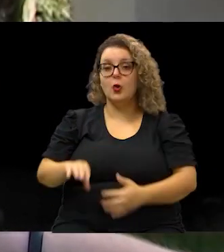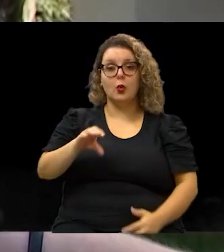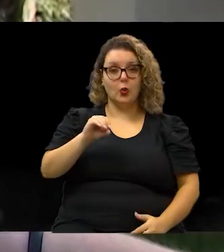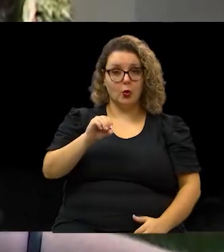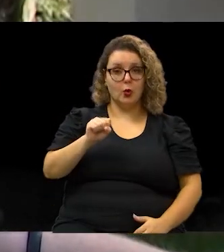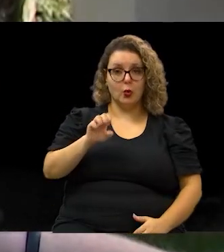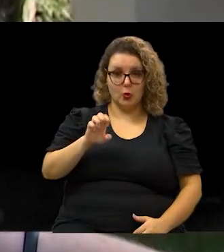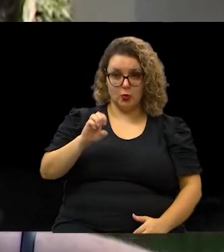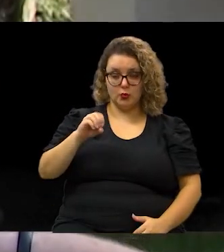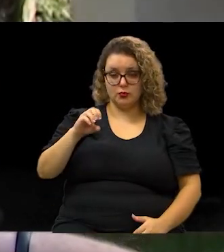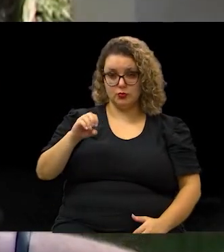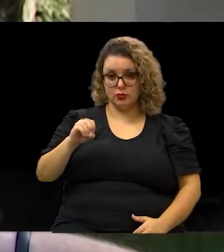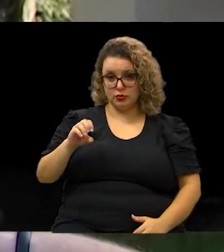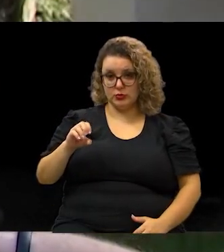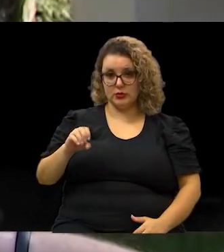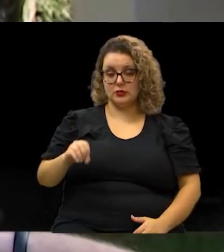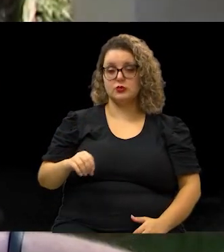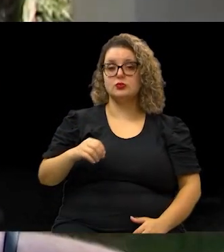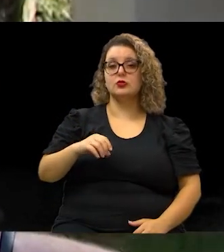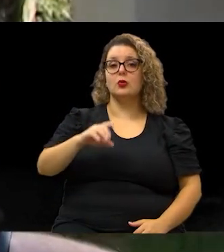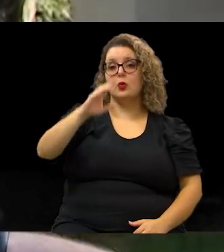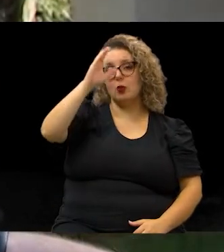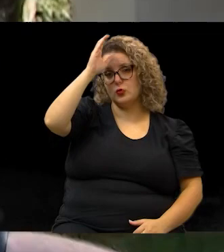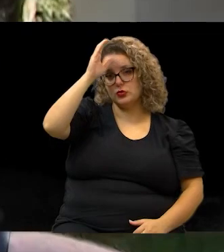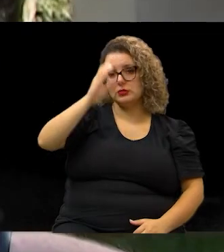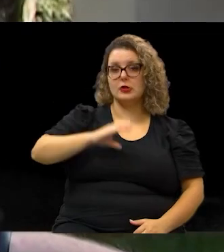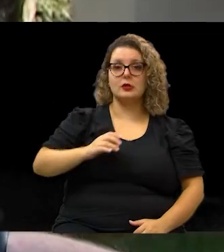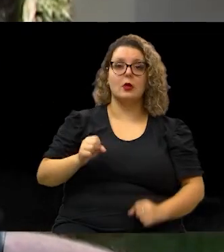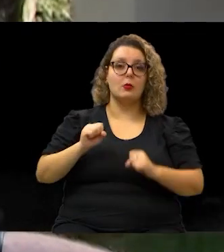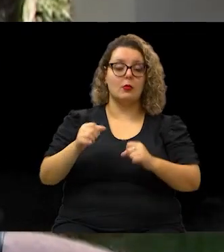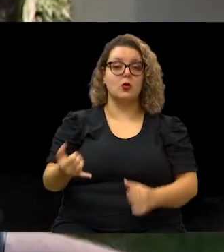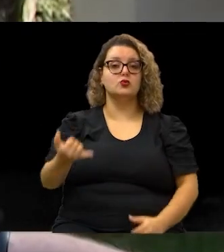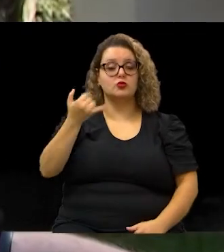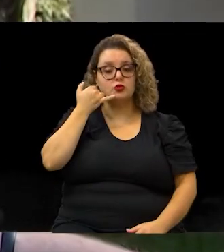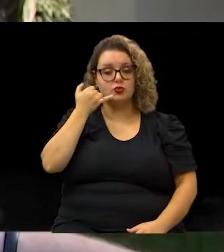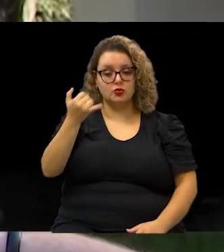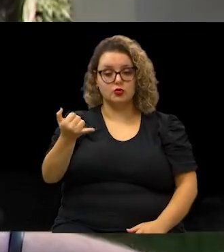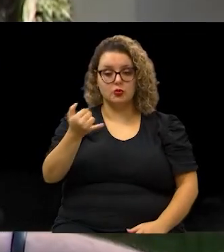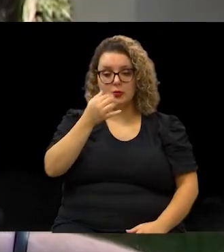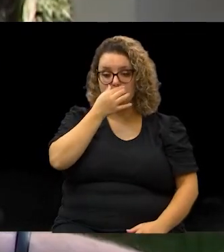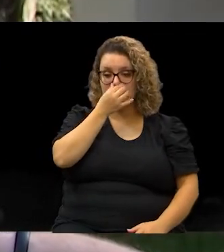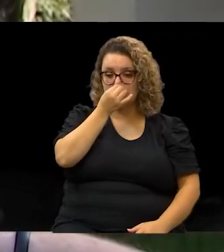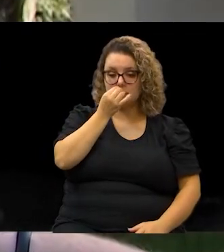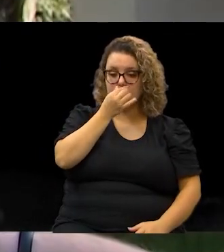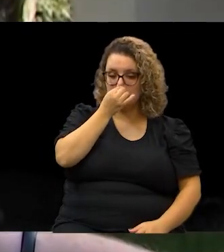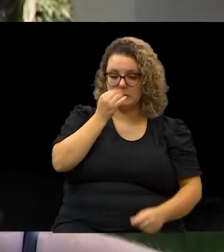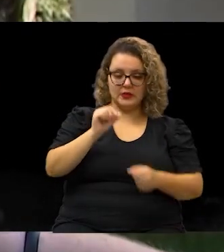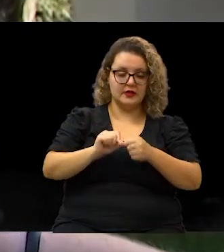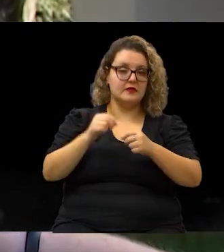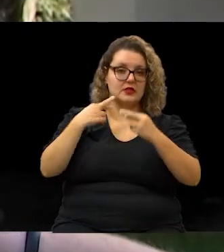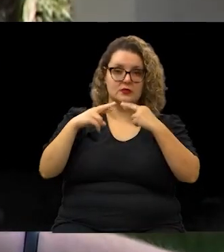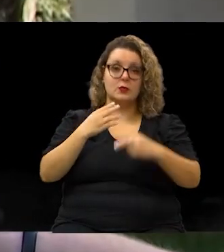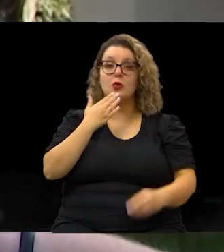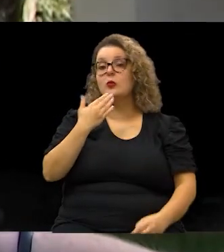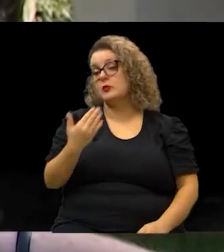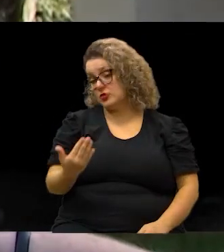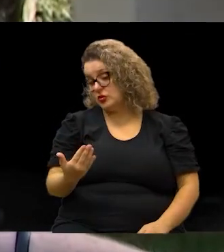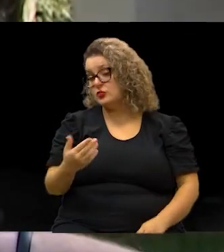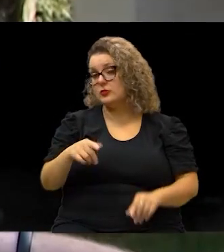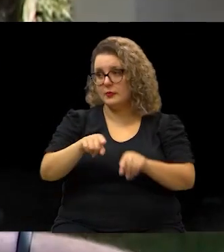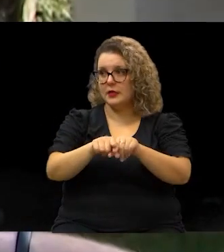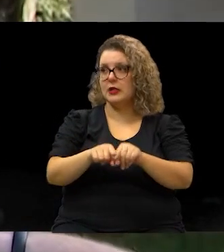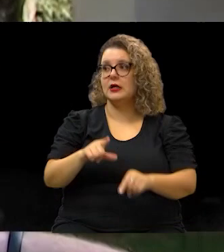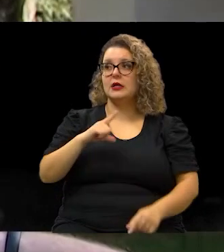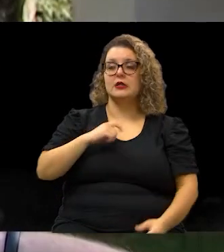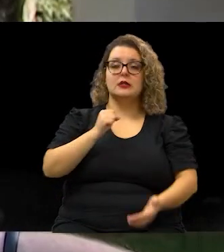o canal que o cidadão pode ligar e fazer a sua reclamação, o seu pedido. Tem